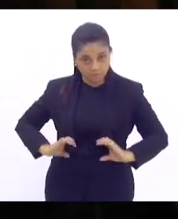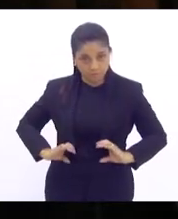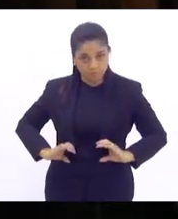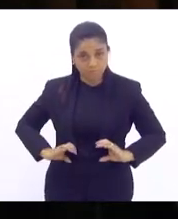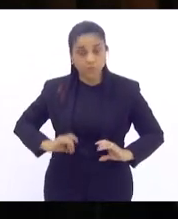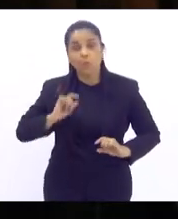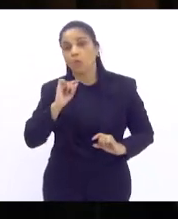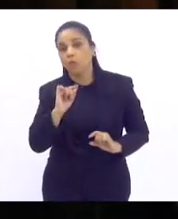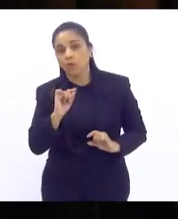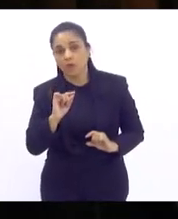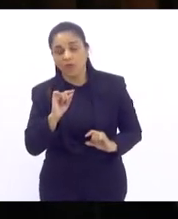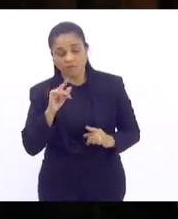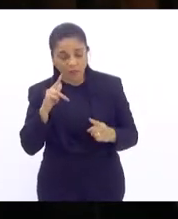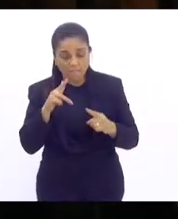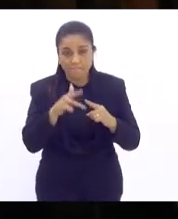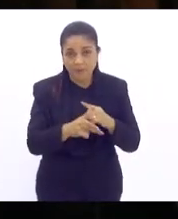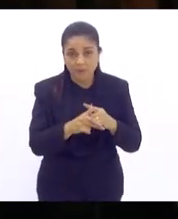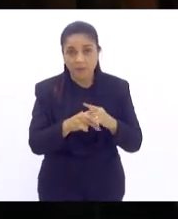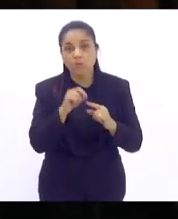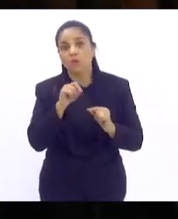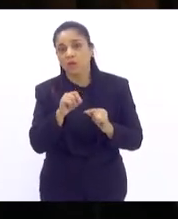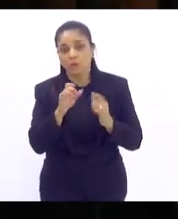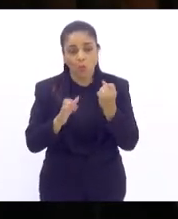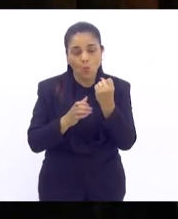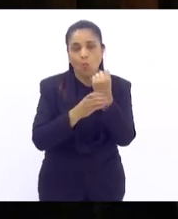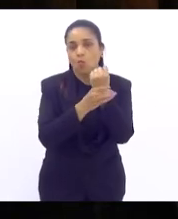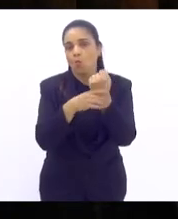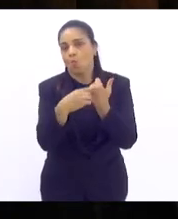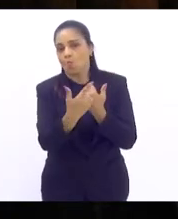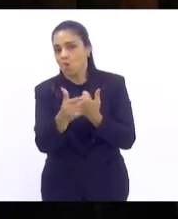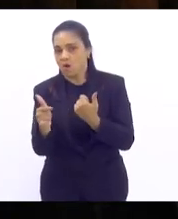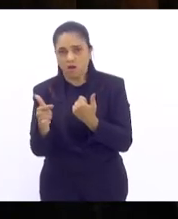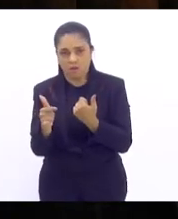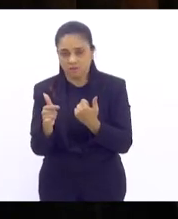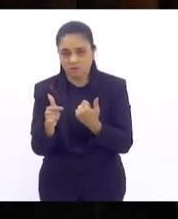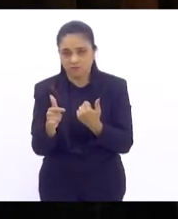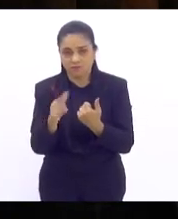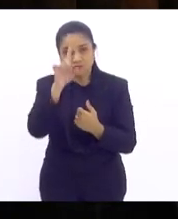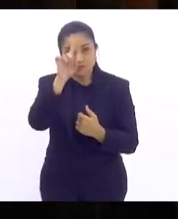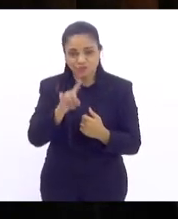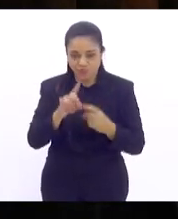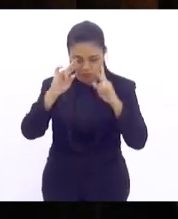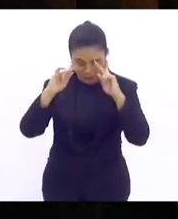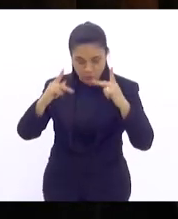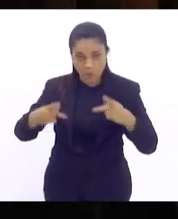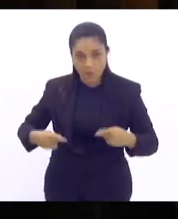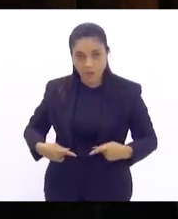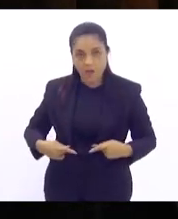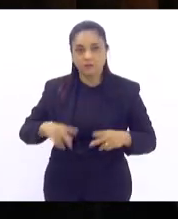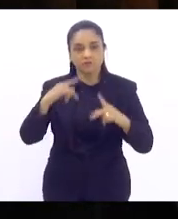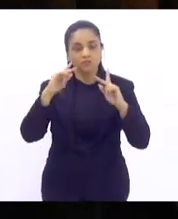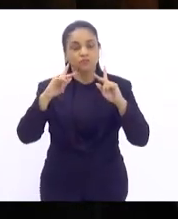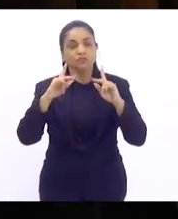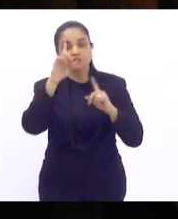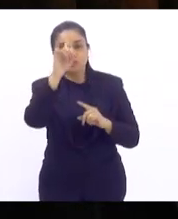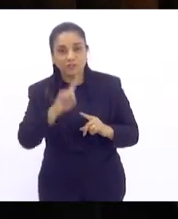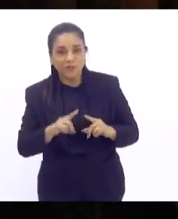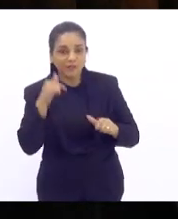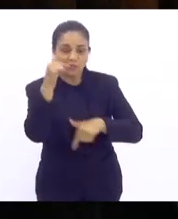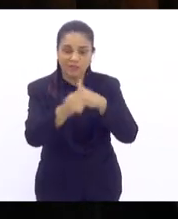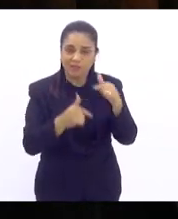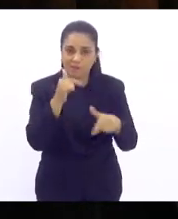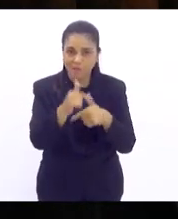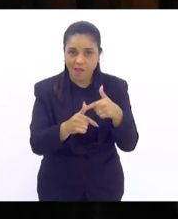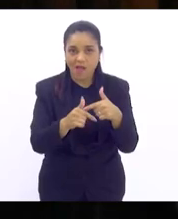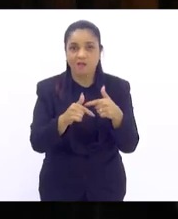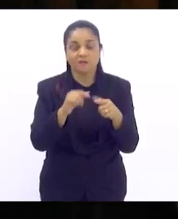cerceado quando a partir dele não é garantido ou constituído direitos humanos, direitos trabalhistas, aquilo que a